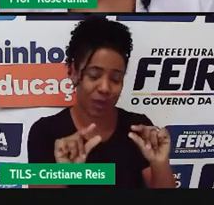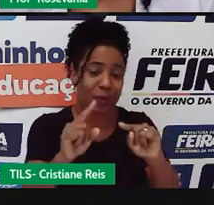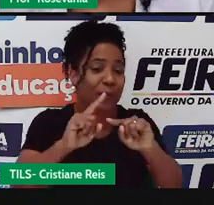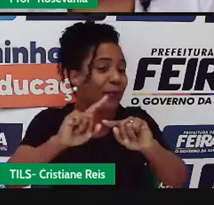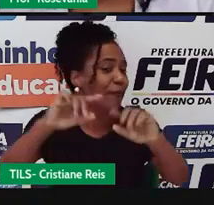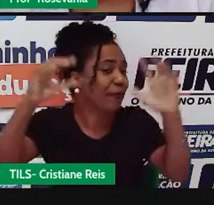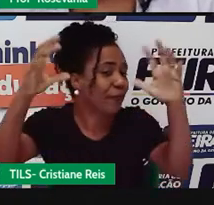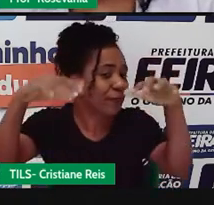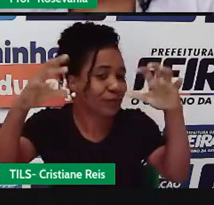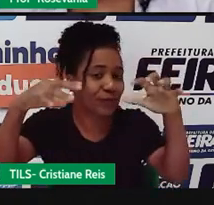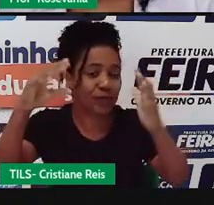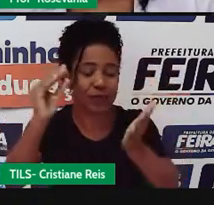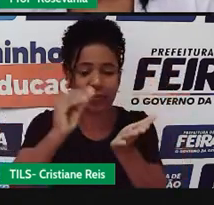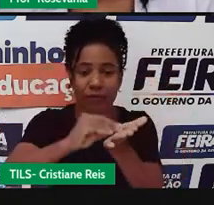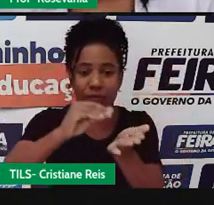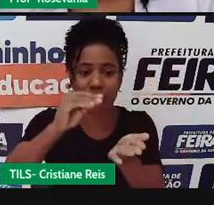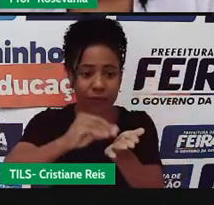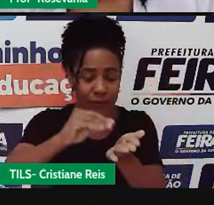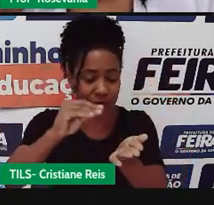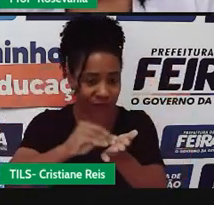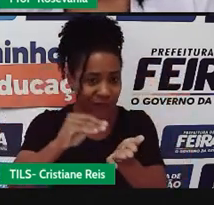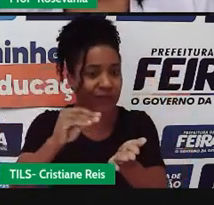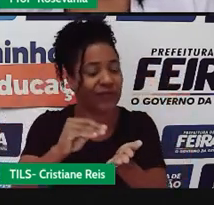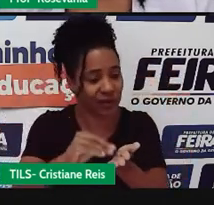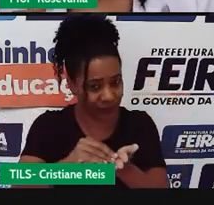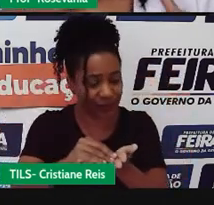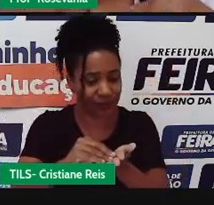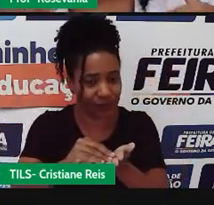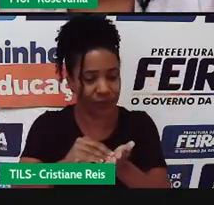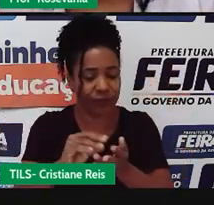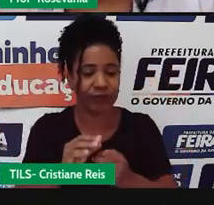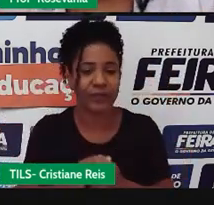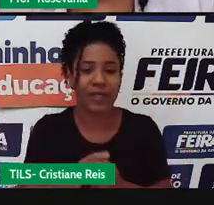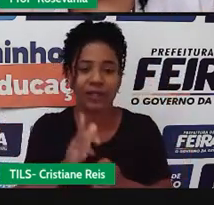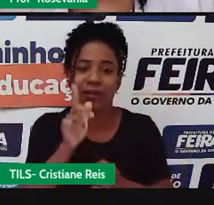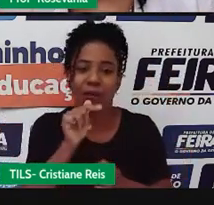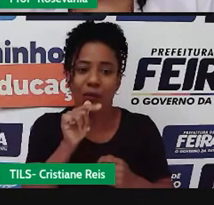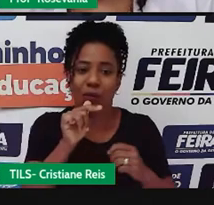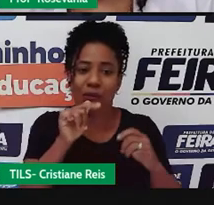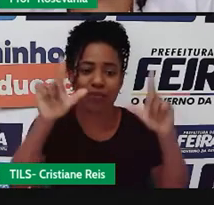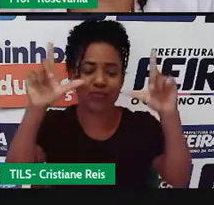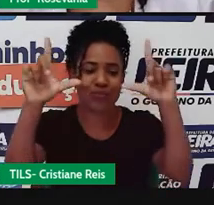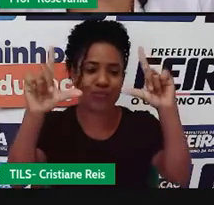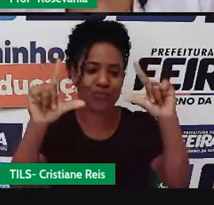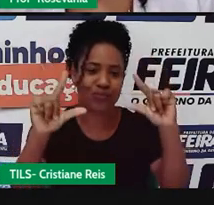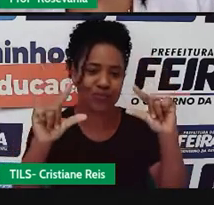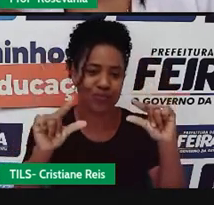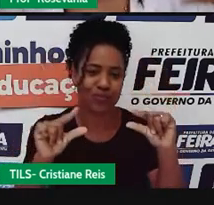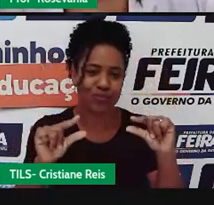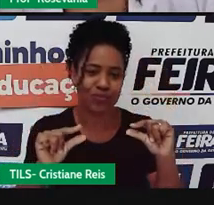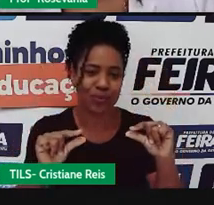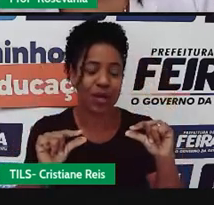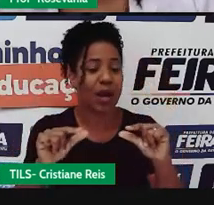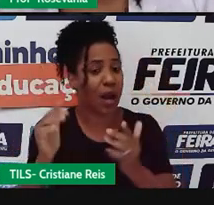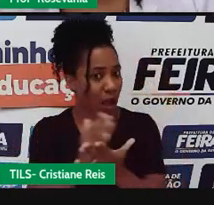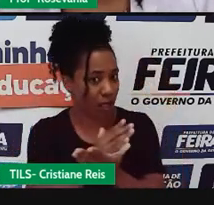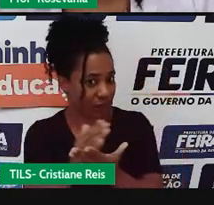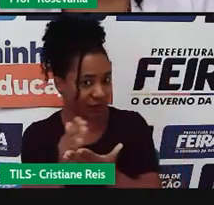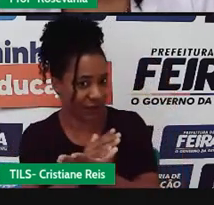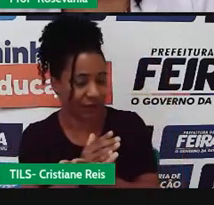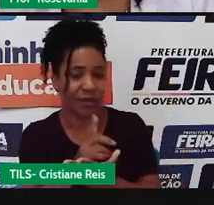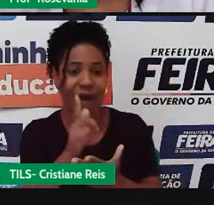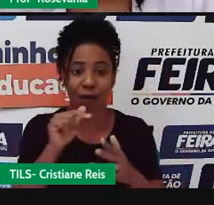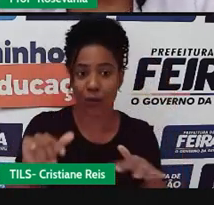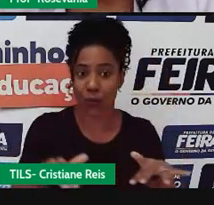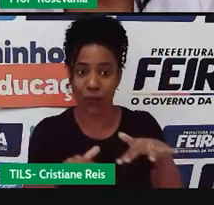da quantidade de água ali, e aí ele fica um período, né, que baixa bastante o volume, e tem períodos que ele fica com o